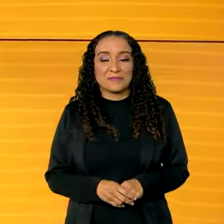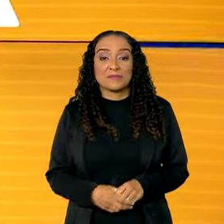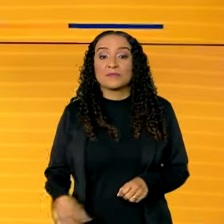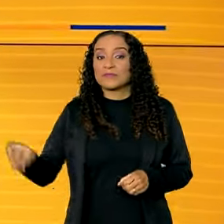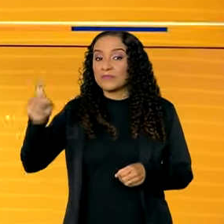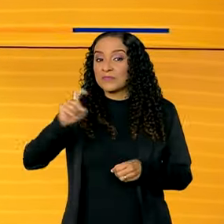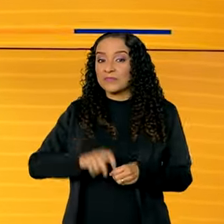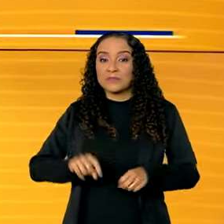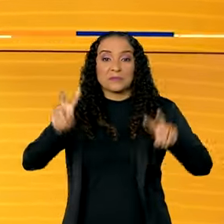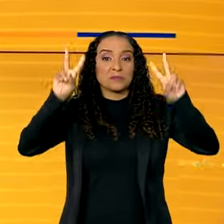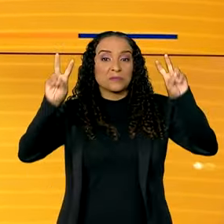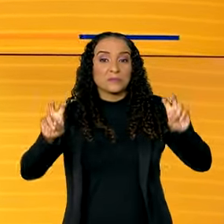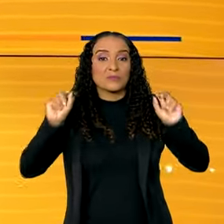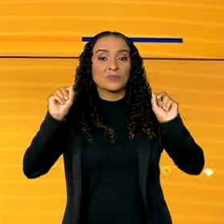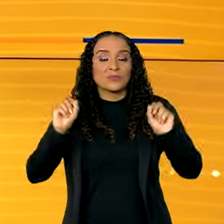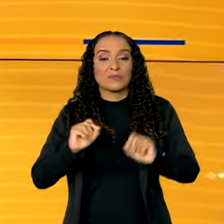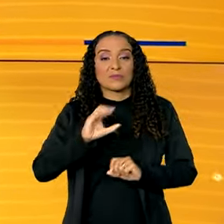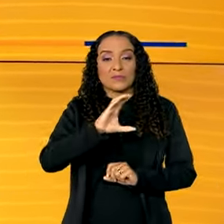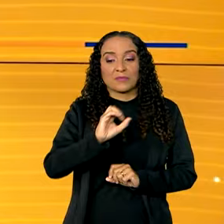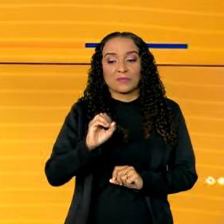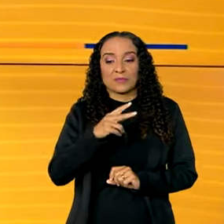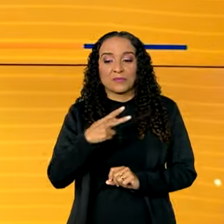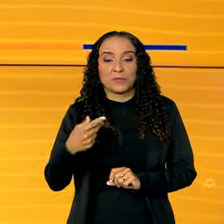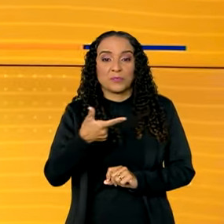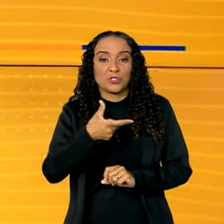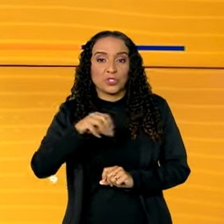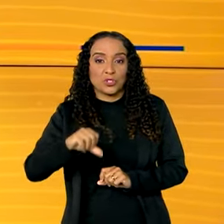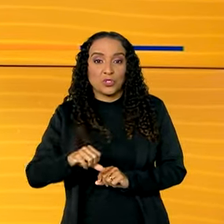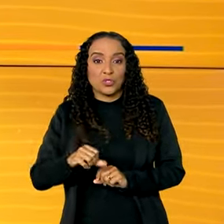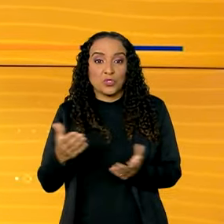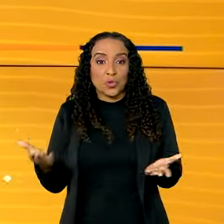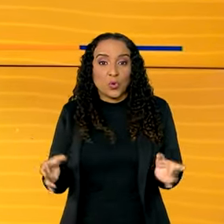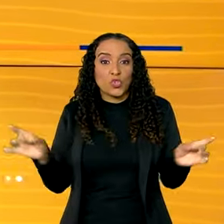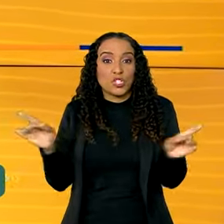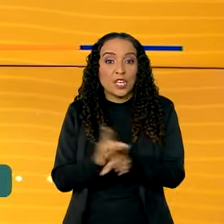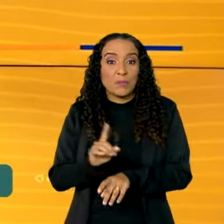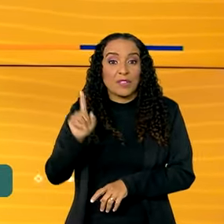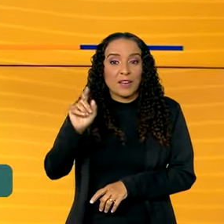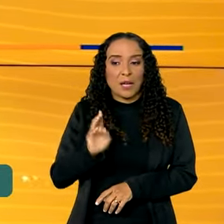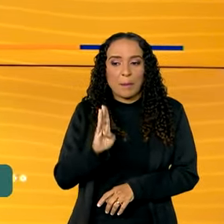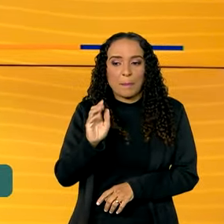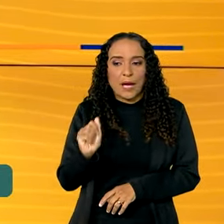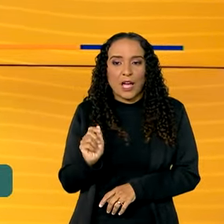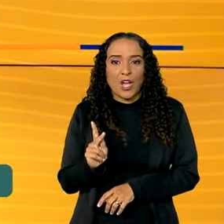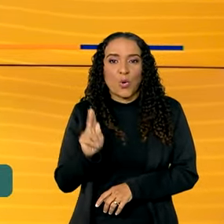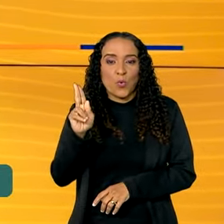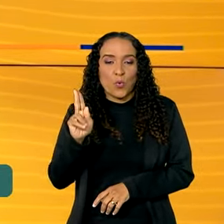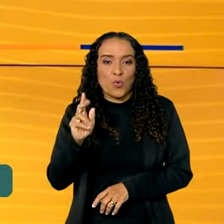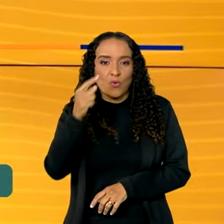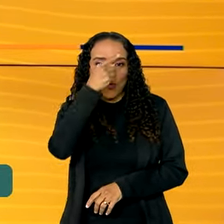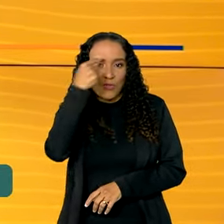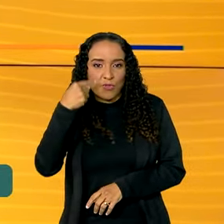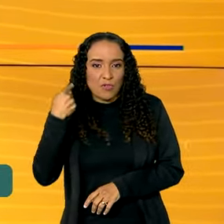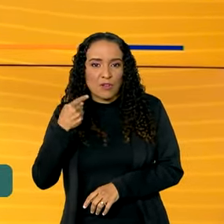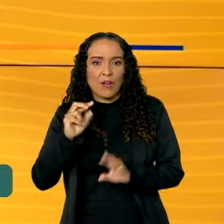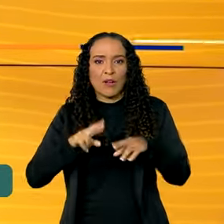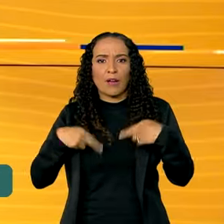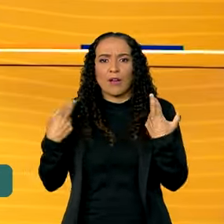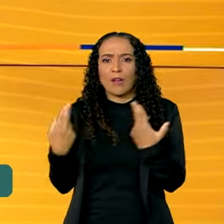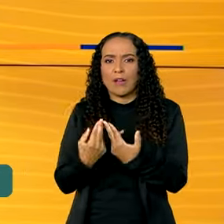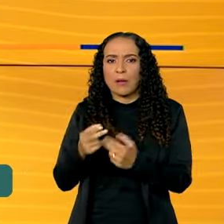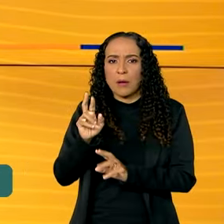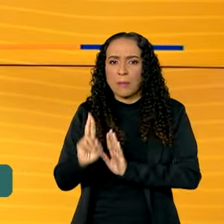Estamos de volta e o assunto agora é a COP29, que termina hoje em Baku, no Azerbaijão. O encontro reuniu